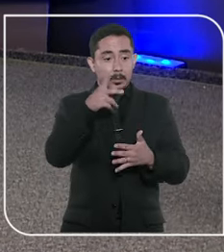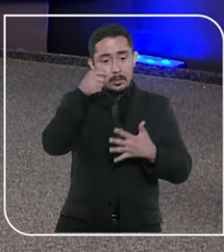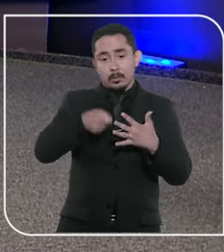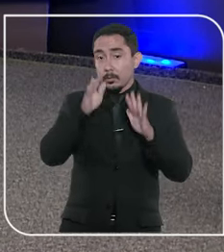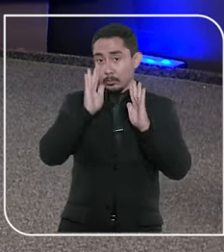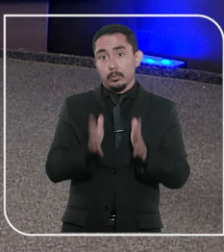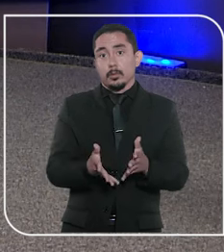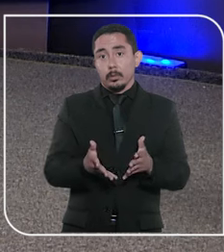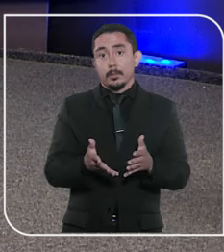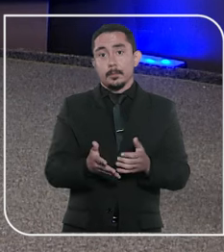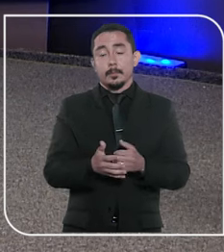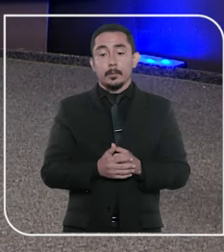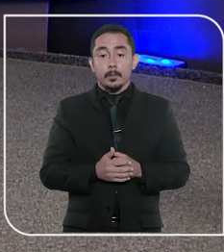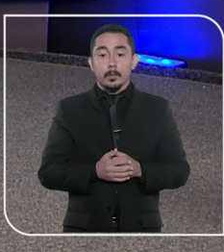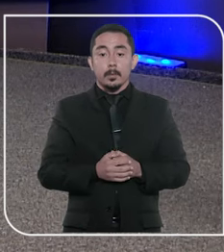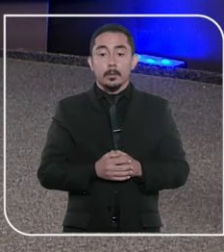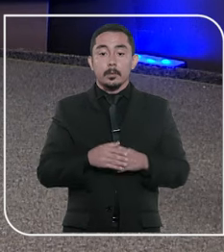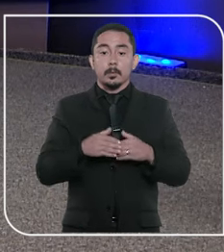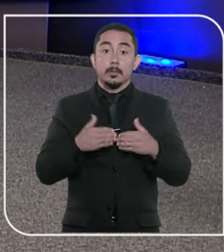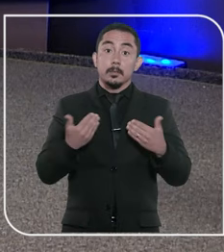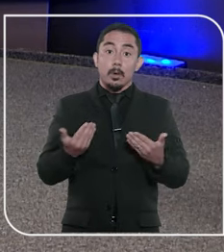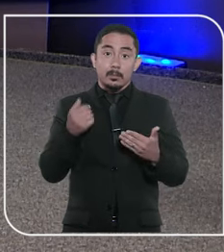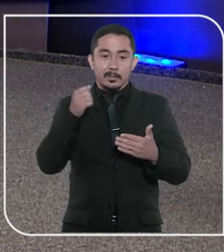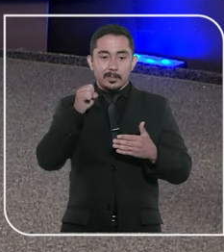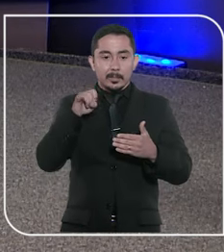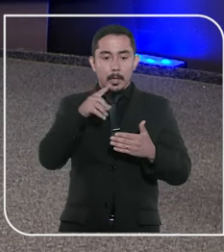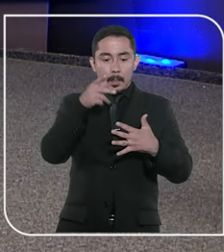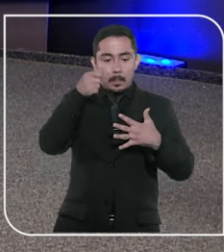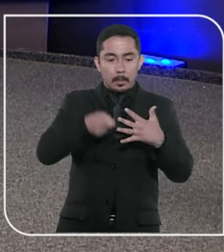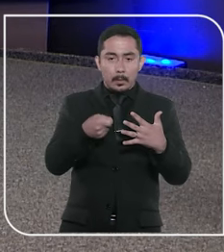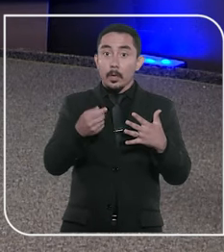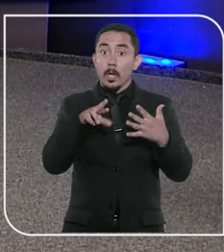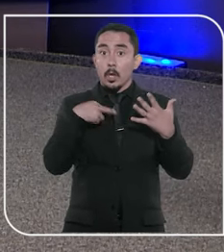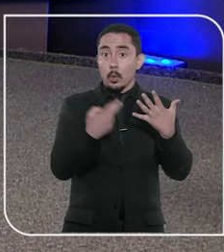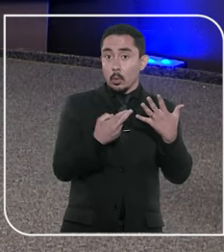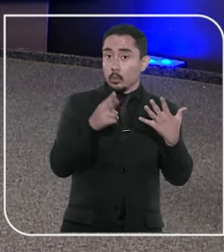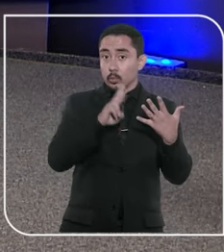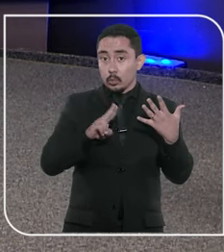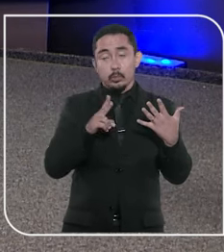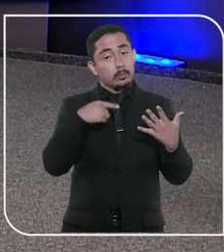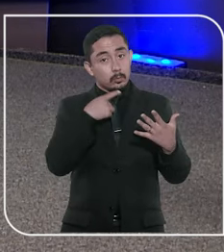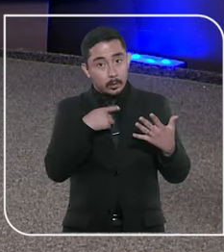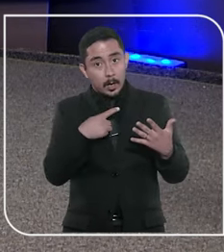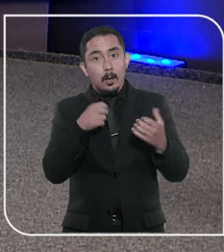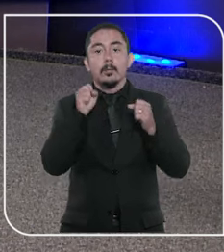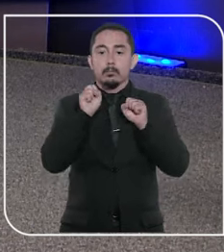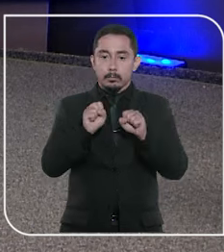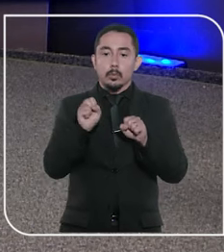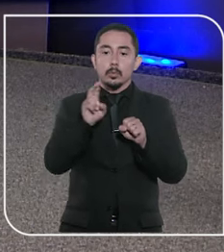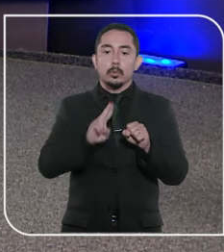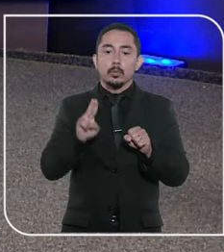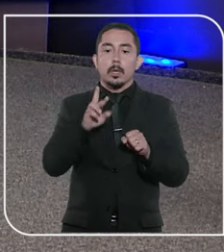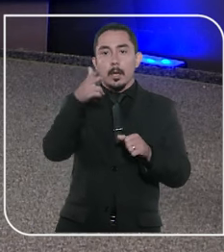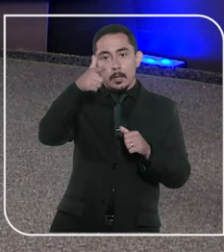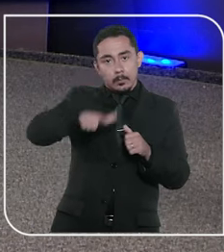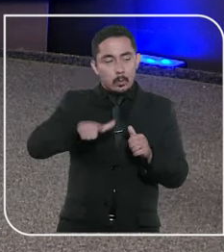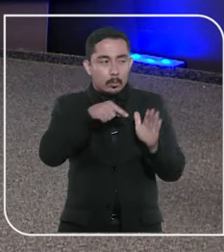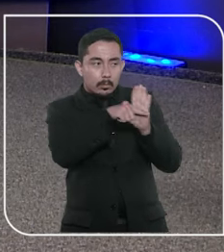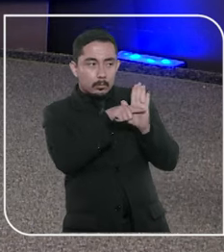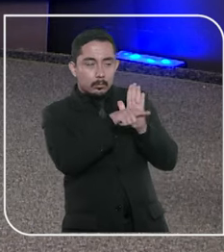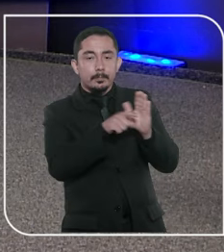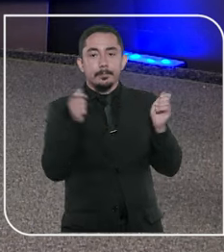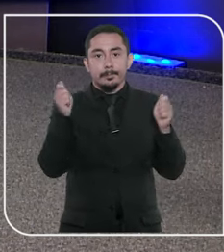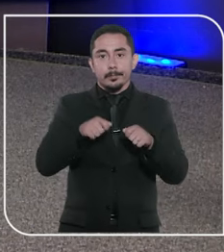após o trânsito em julgado da sentença, ou seja, quando não há mais possibilidade de recurso ordinário. A